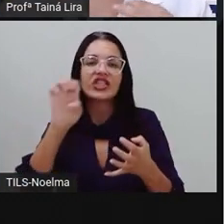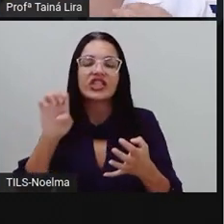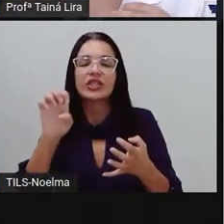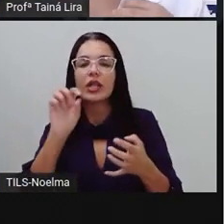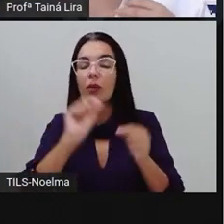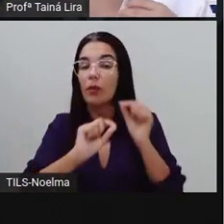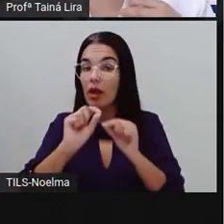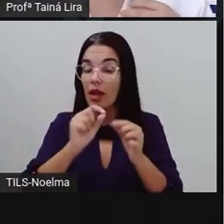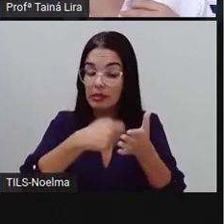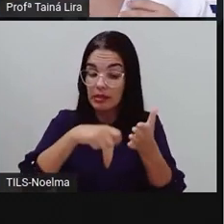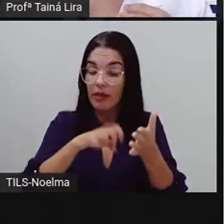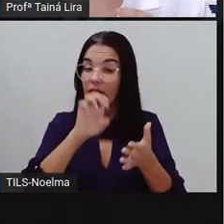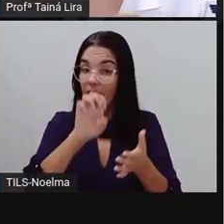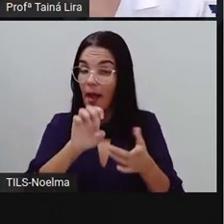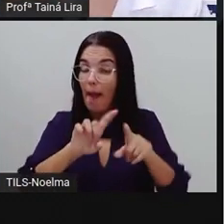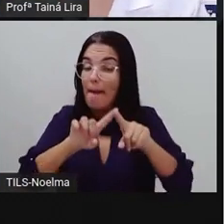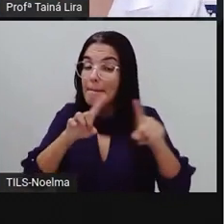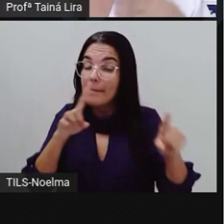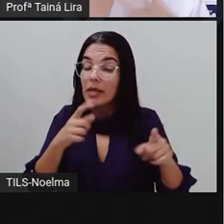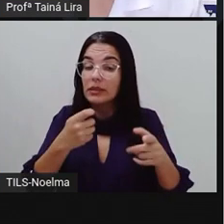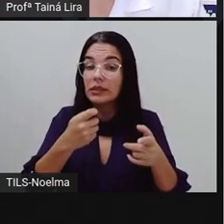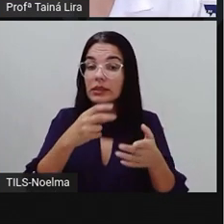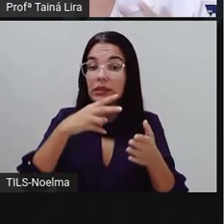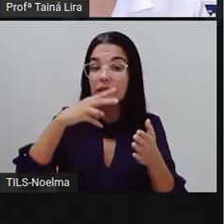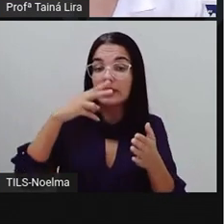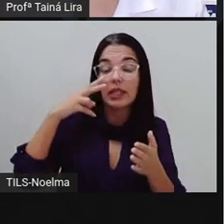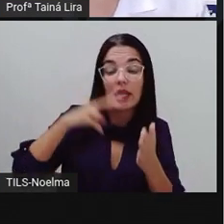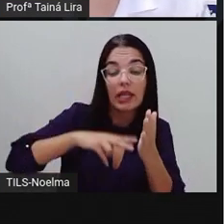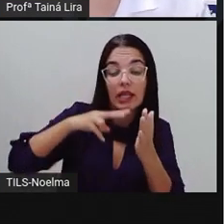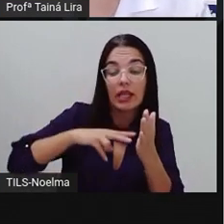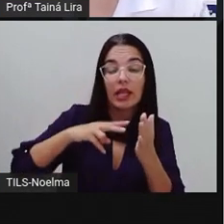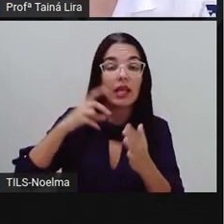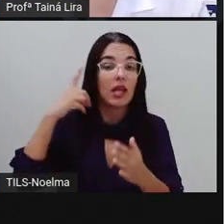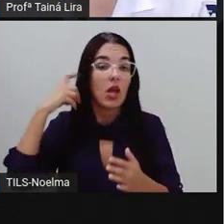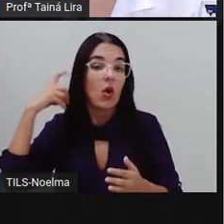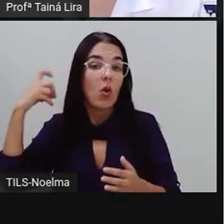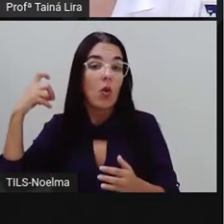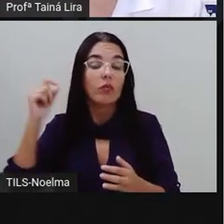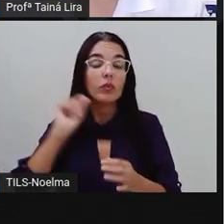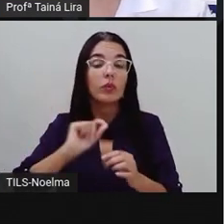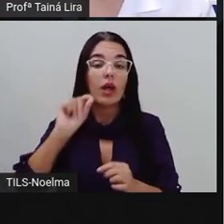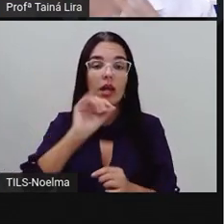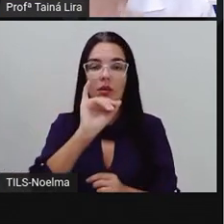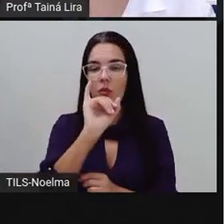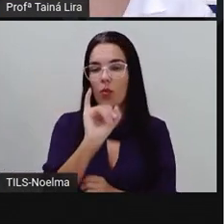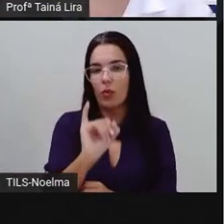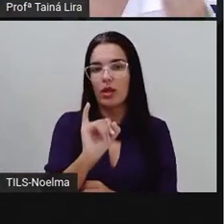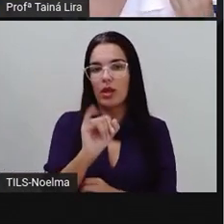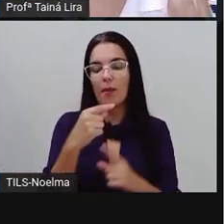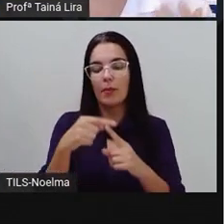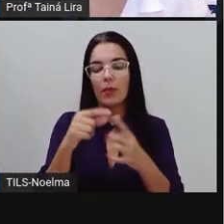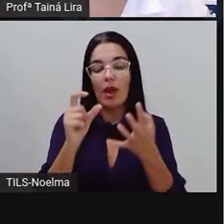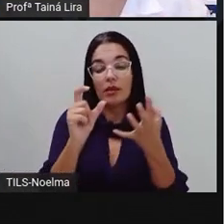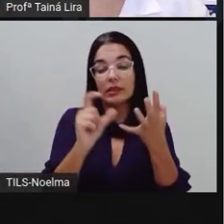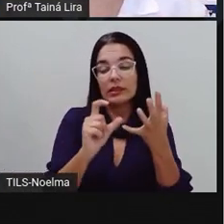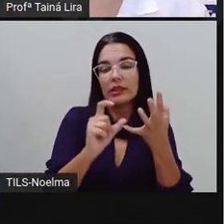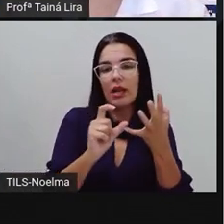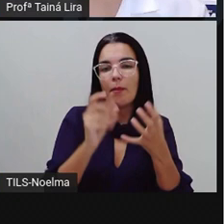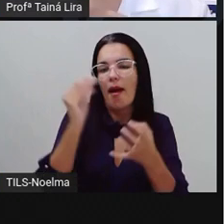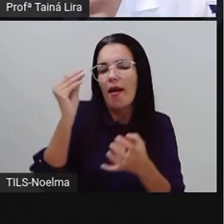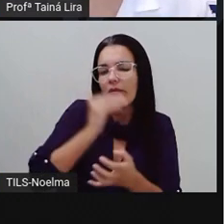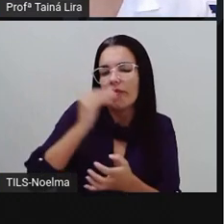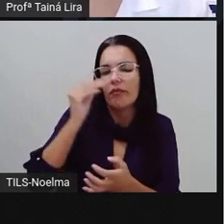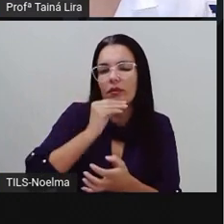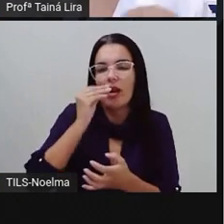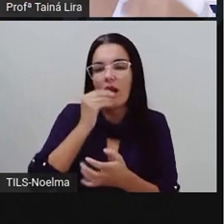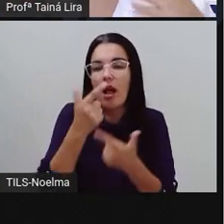eu escrevo com E, tá? Mas eu leio com I, por quê? Porque ele tem essa sílaba, é uma sílaba fraca, tá?